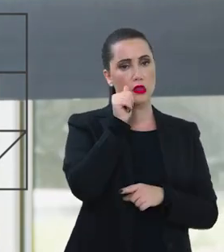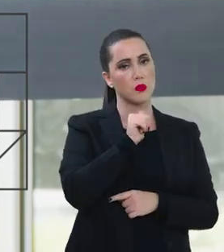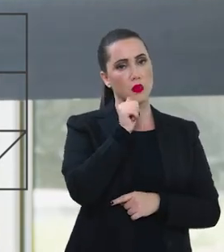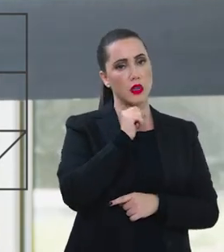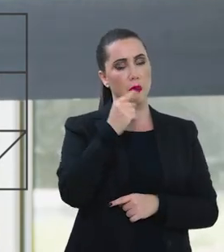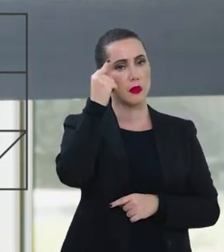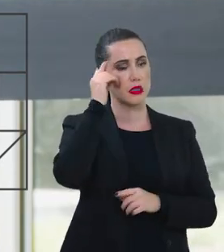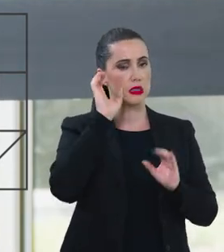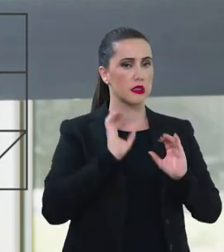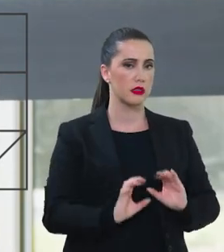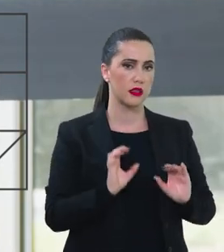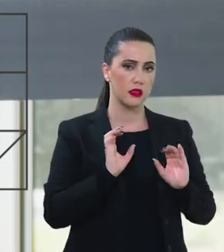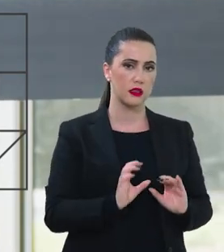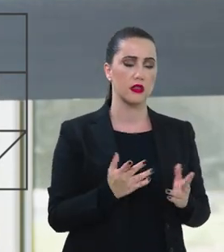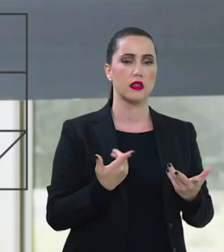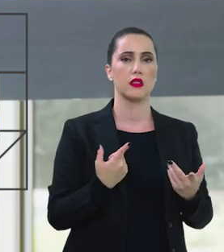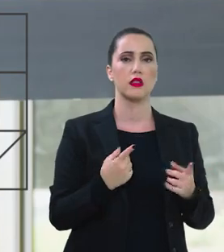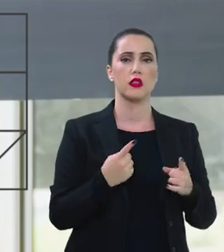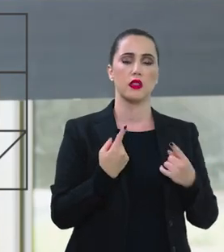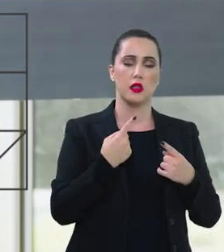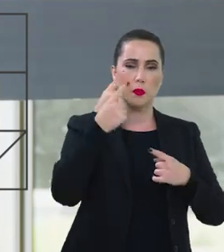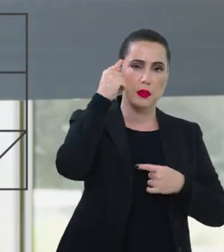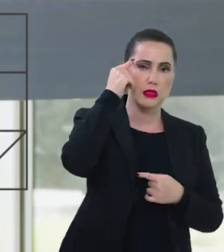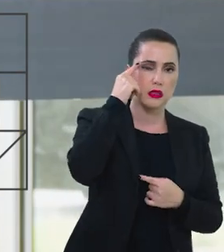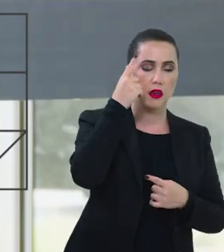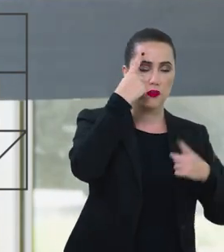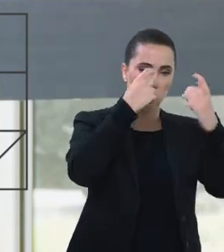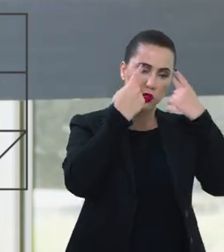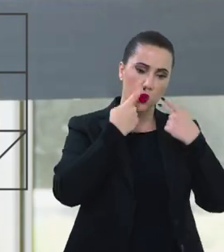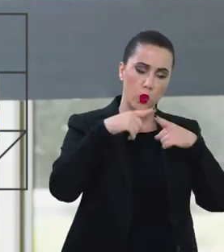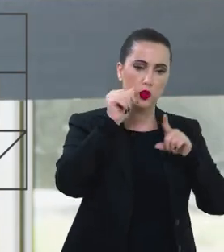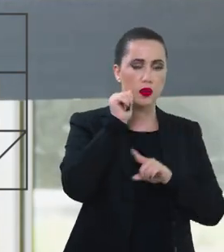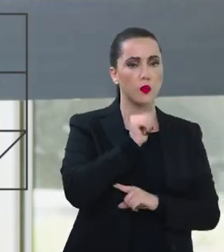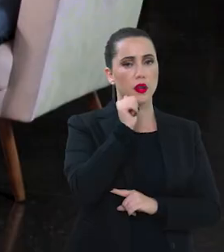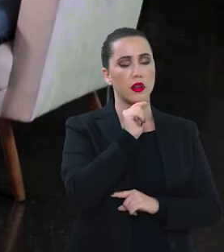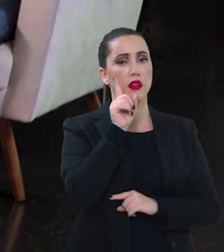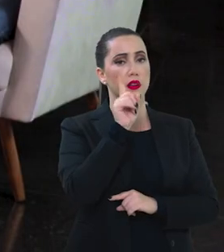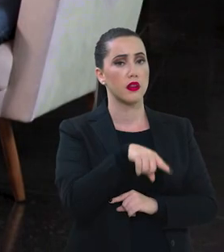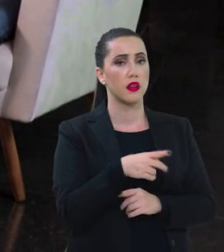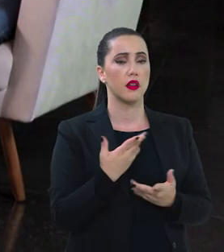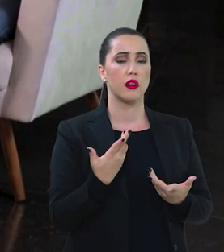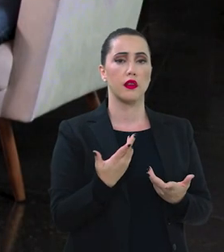formações de cidadania, do enfrentamento à violência contra a mulher, do combate ao racismo estrutural,